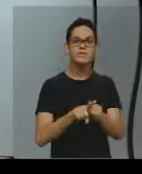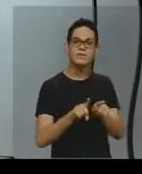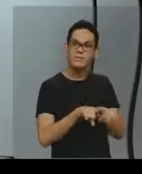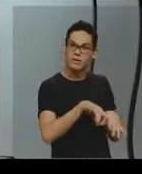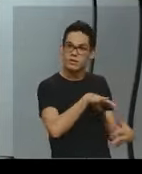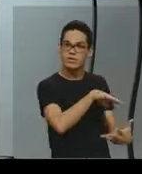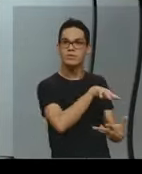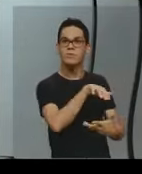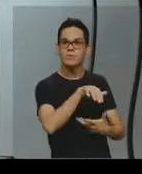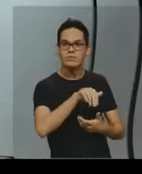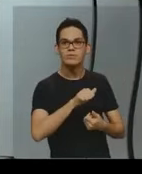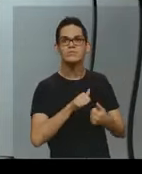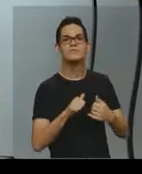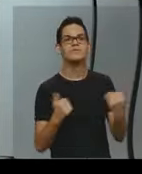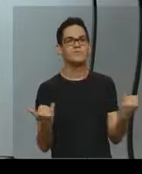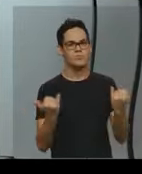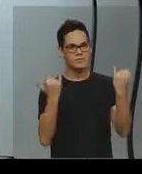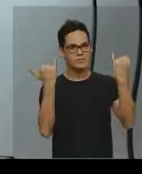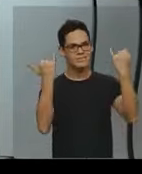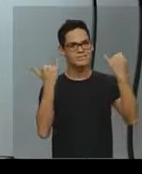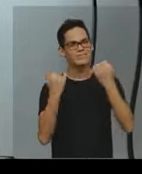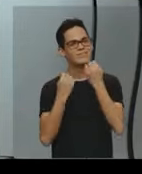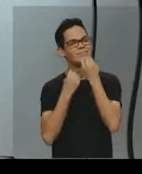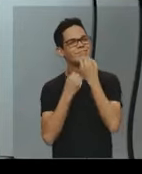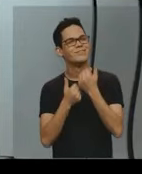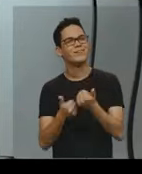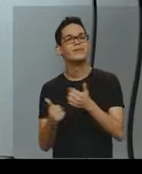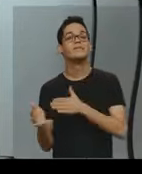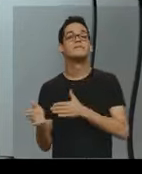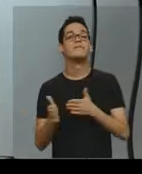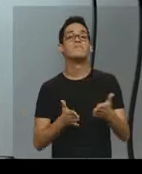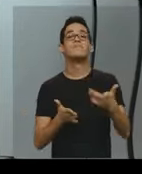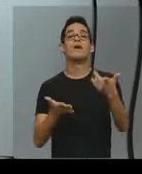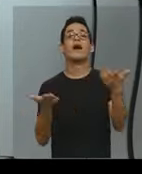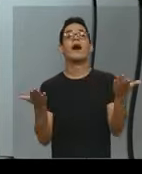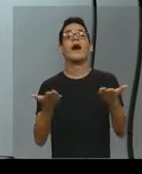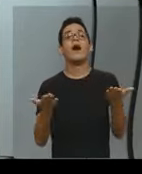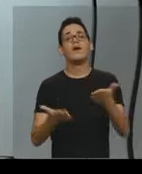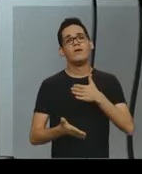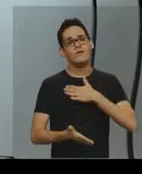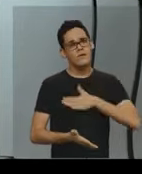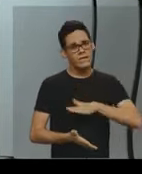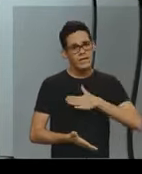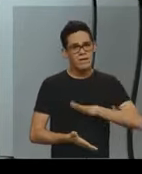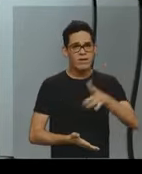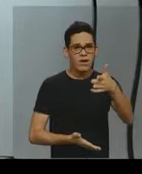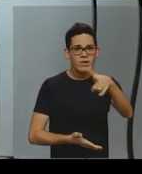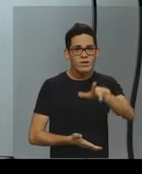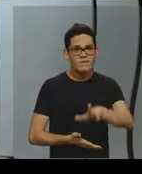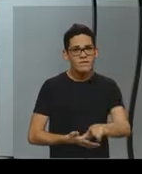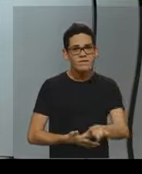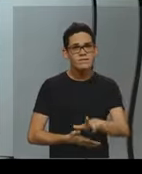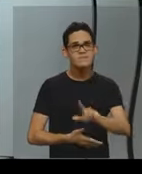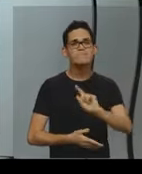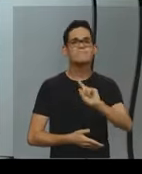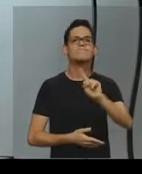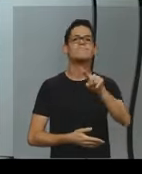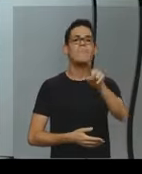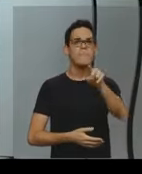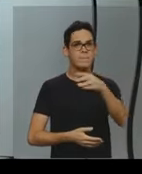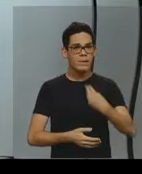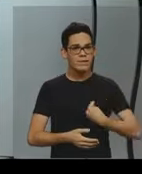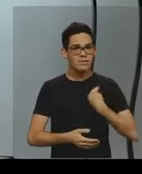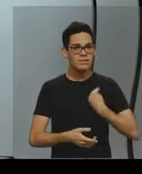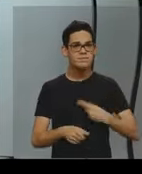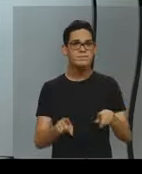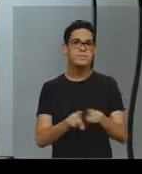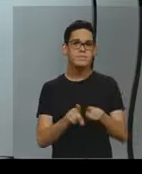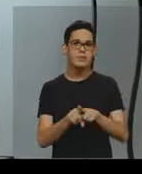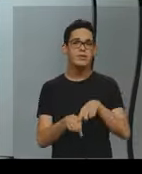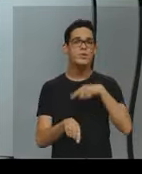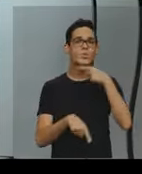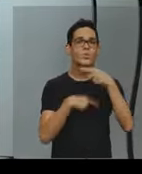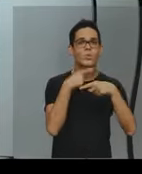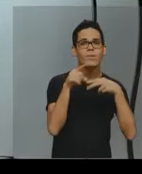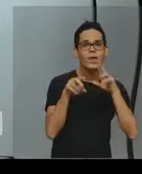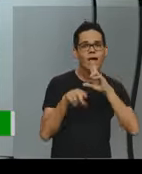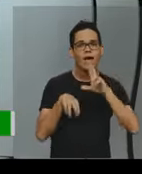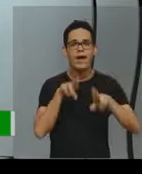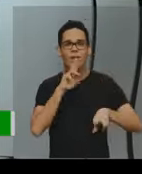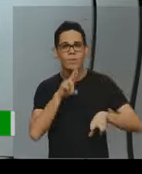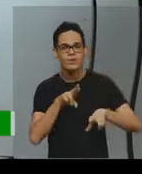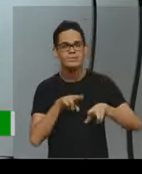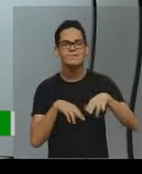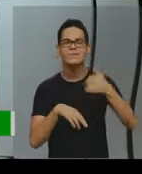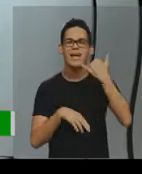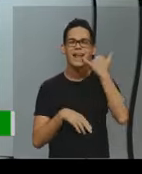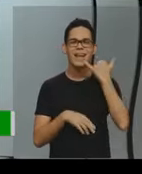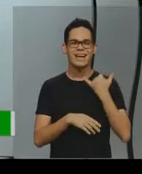muito importante, todos os dois. Isso mesmo, chegou a hora de mais uma pequena pausa em nossa conversa, participe você também do Tira Dúvidas, é só